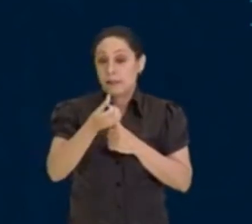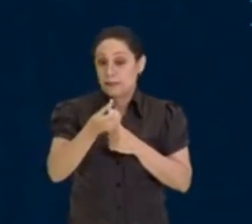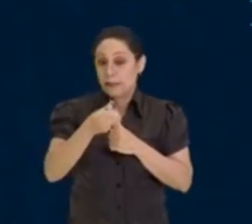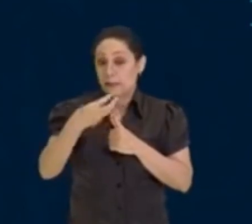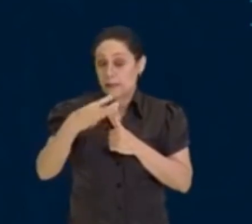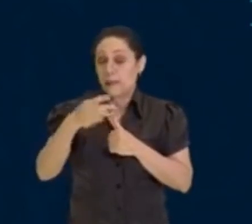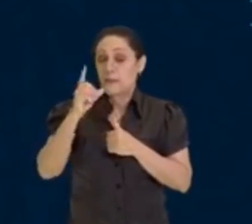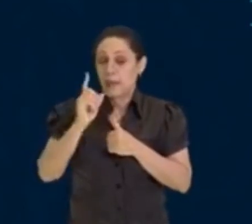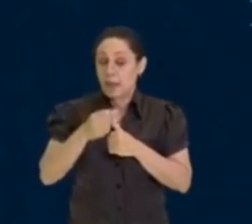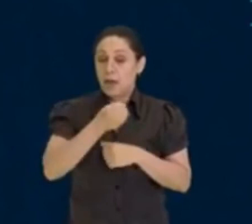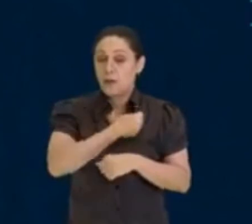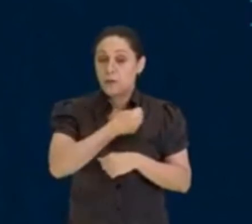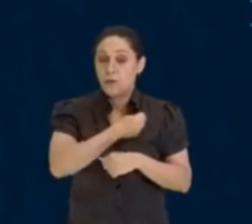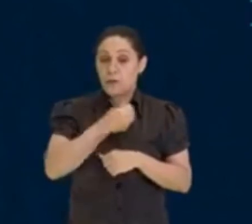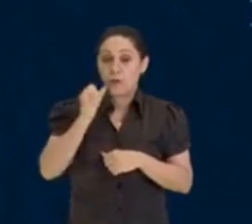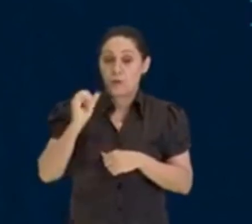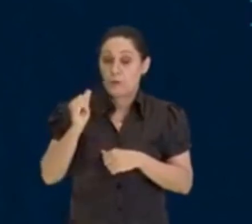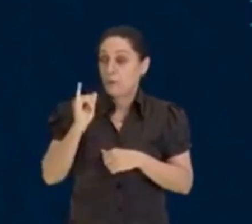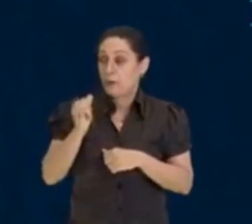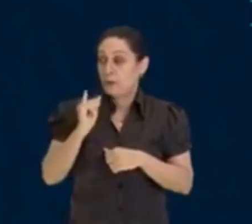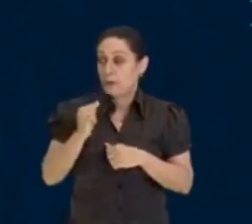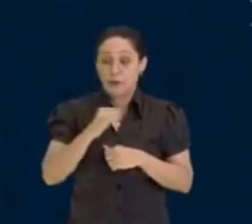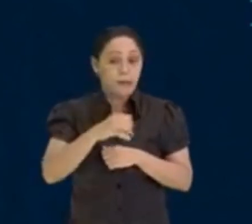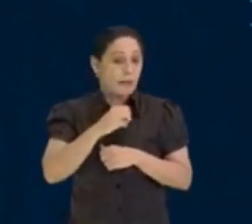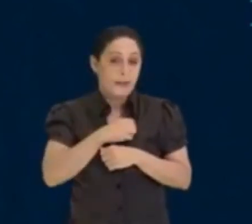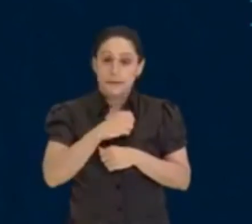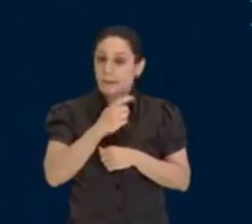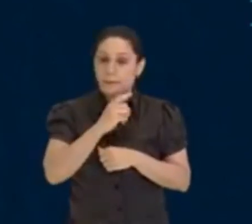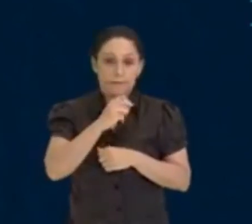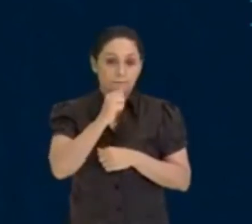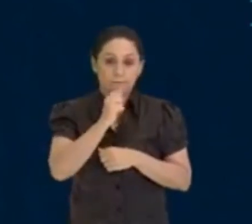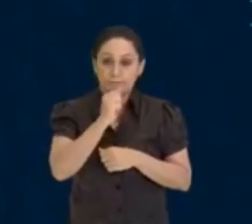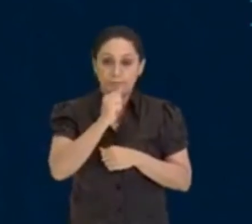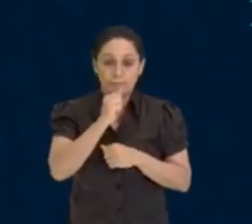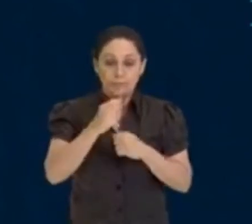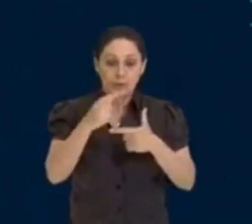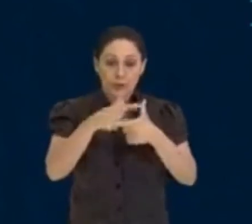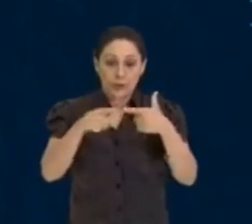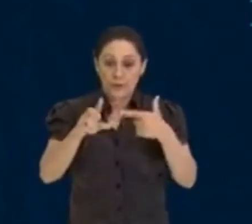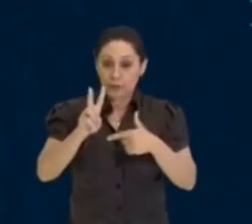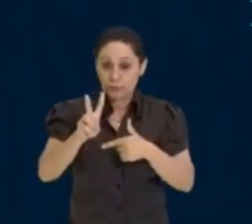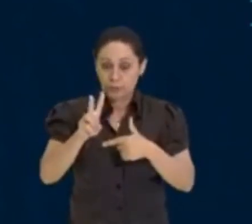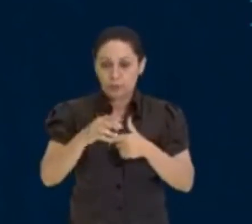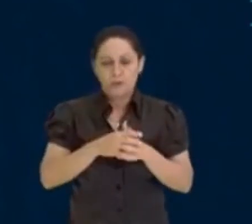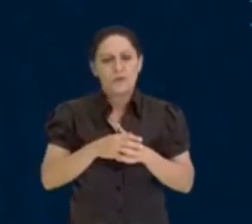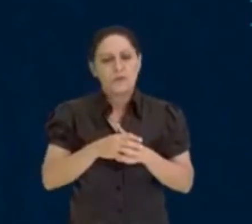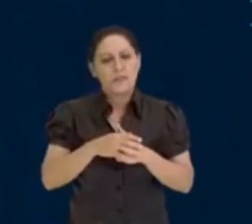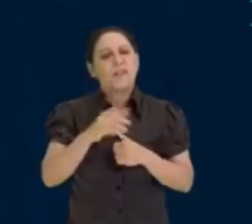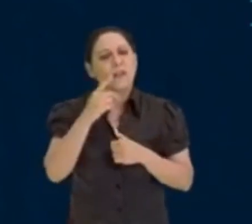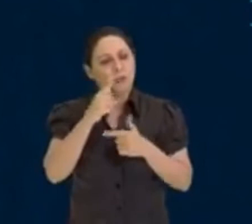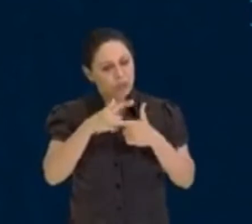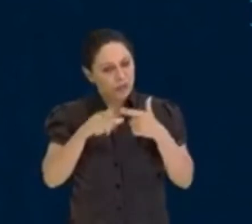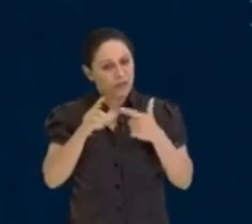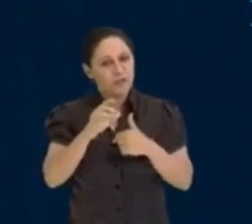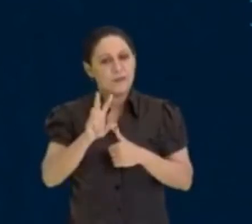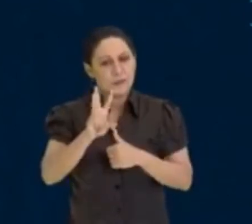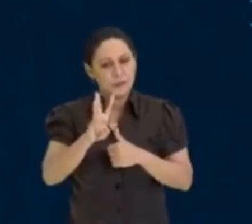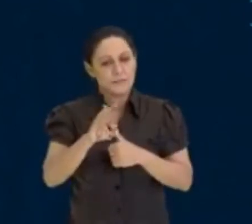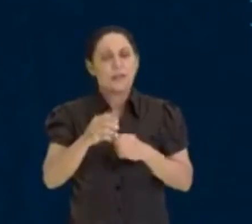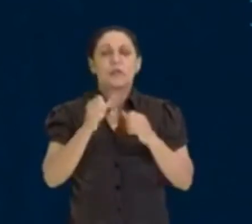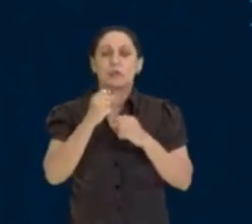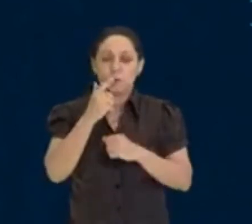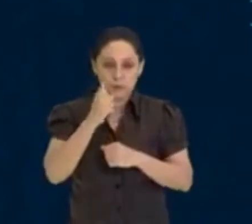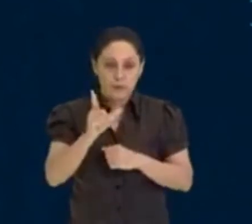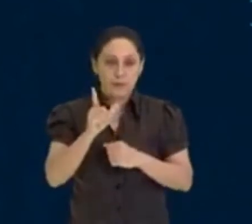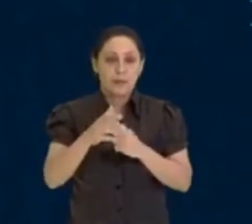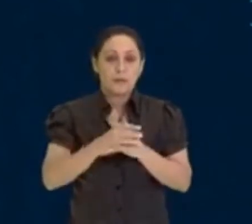ímpar, então, não dá para dividir por 2, mas será que eu consigo dividir por 3? Consigo, né? Então, o próximo valor que eu vou colocar